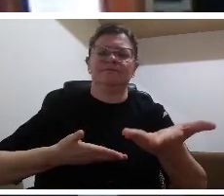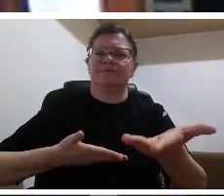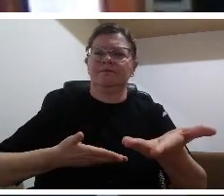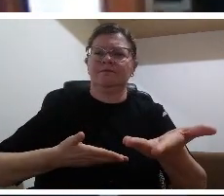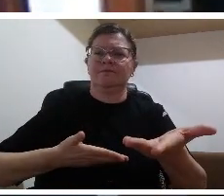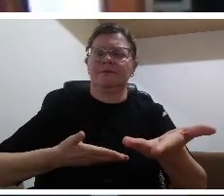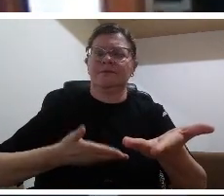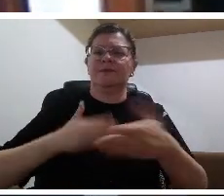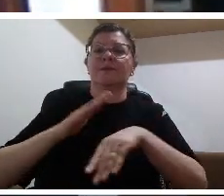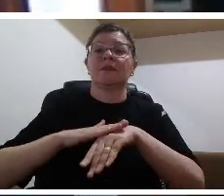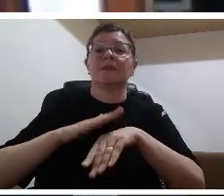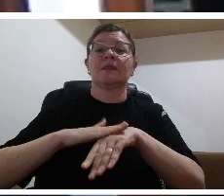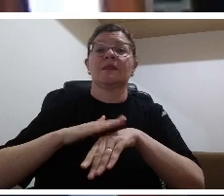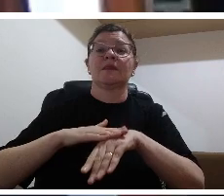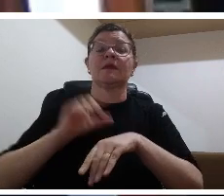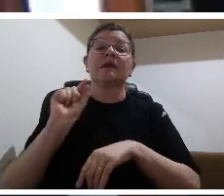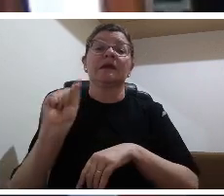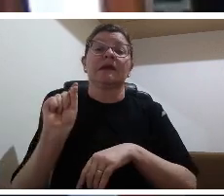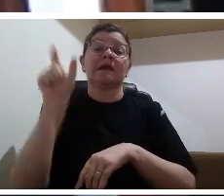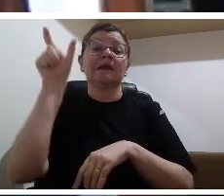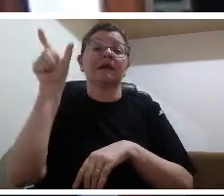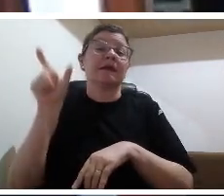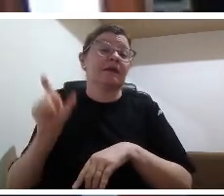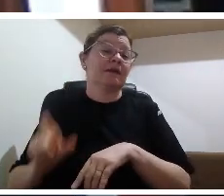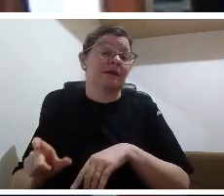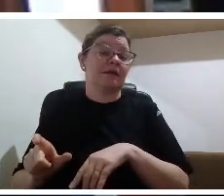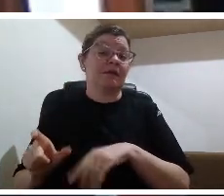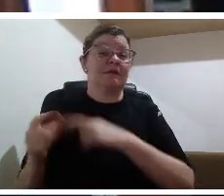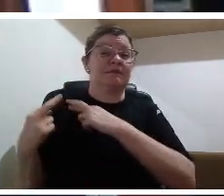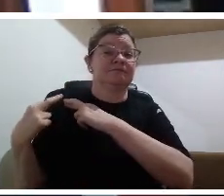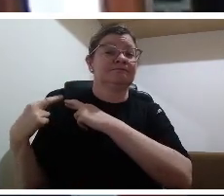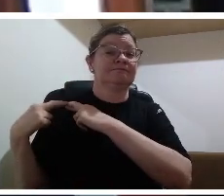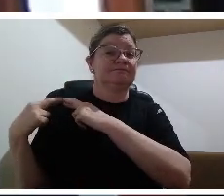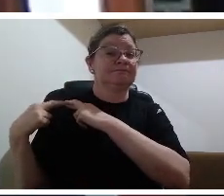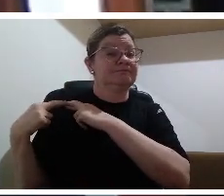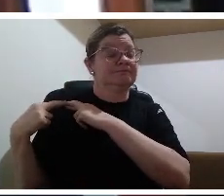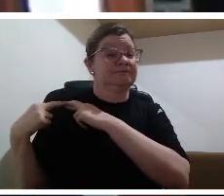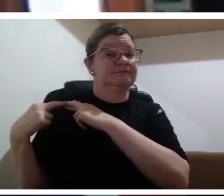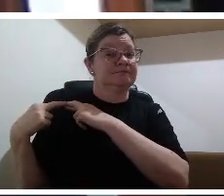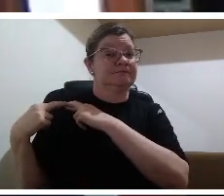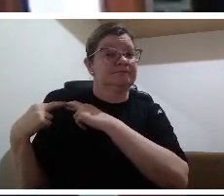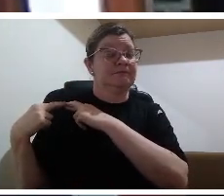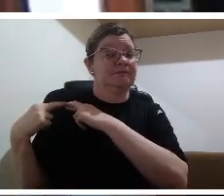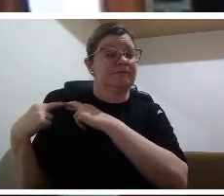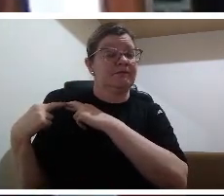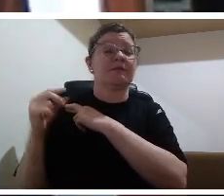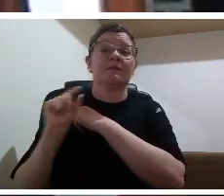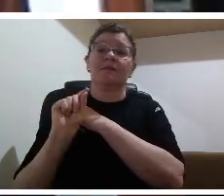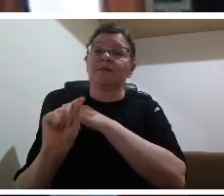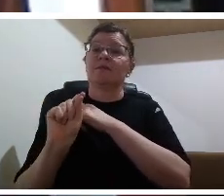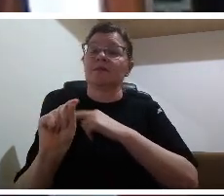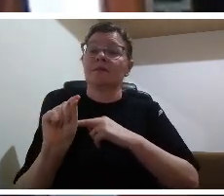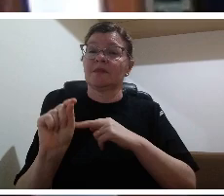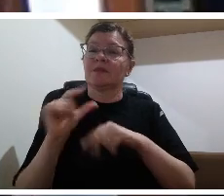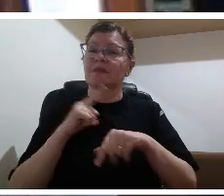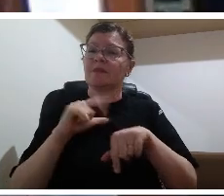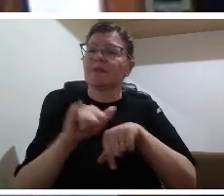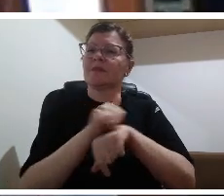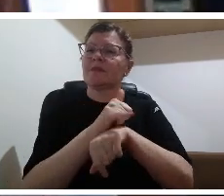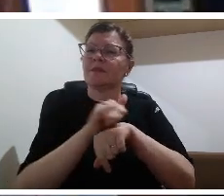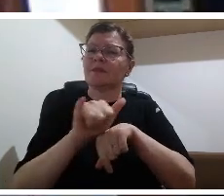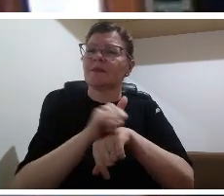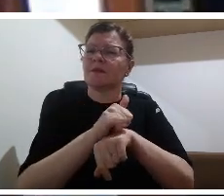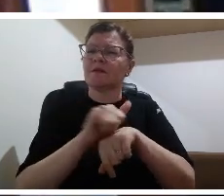feita por instrumentos na sala de aula presencial tradicional é quadro em giz que ainda depois passaram